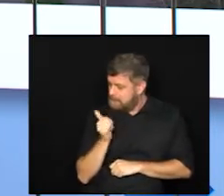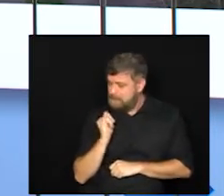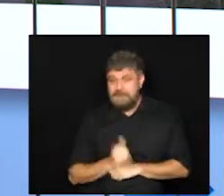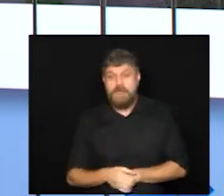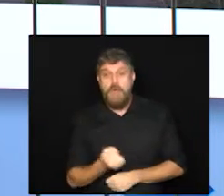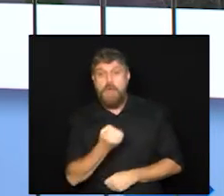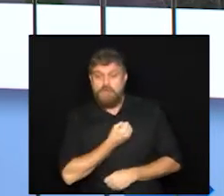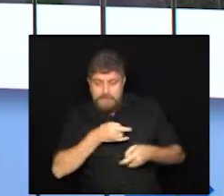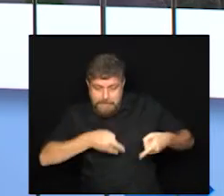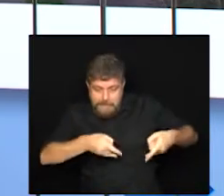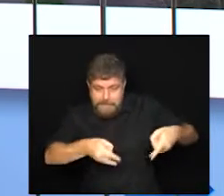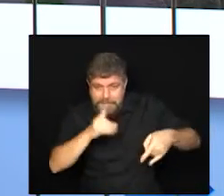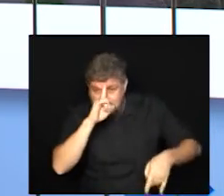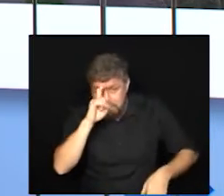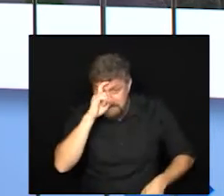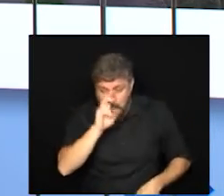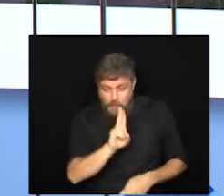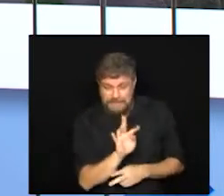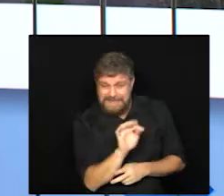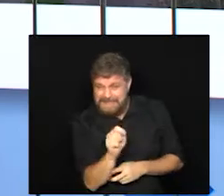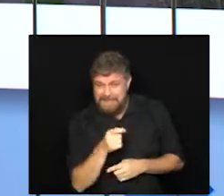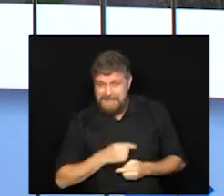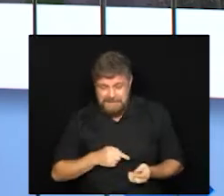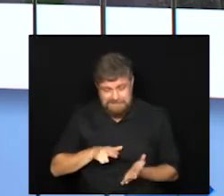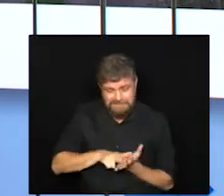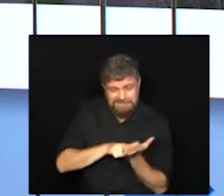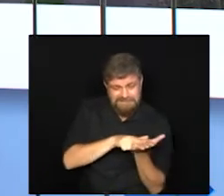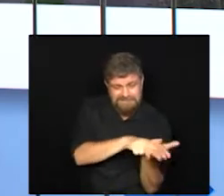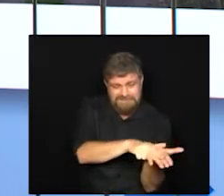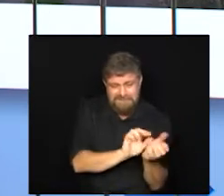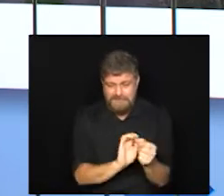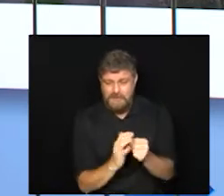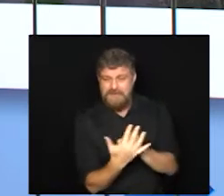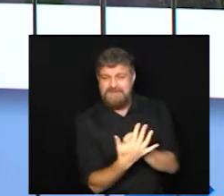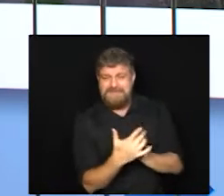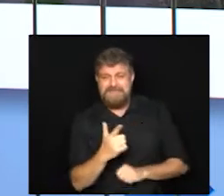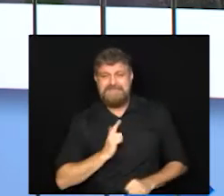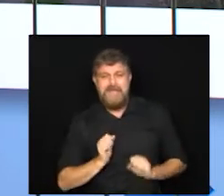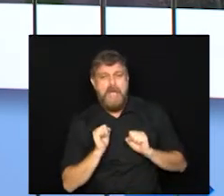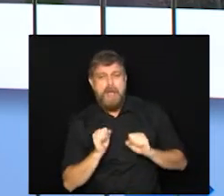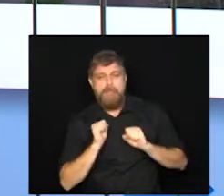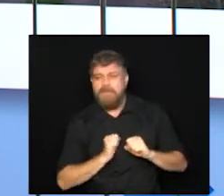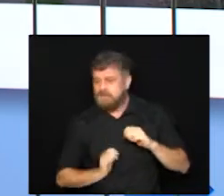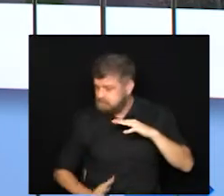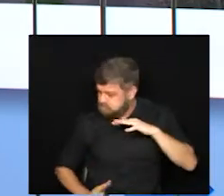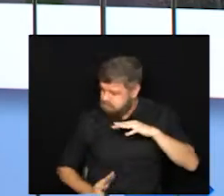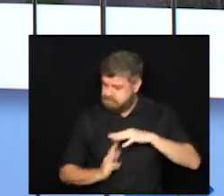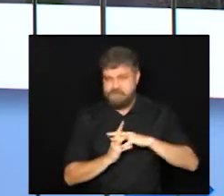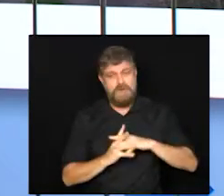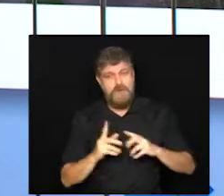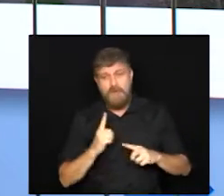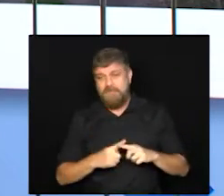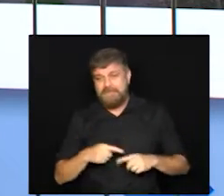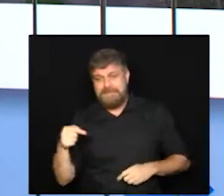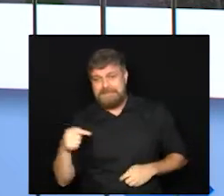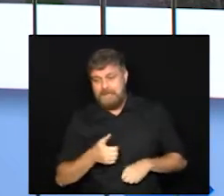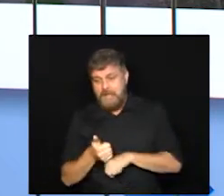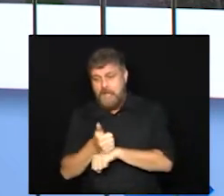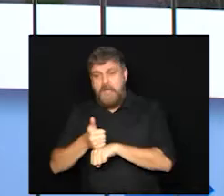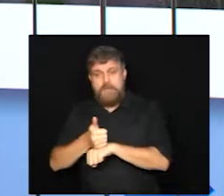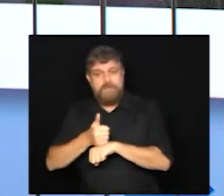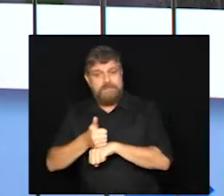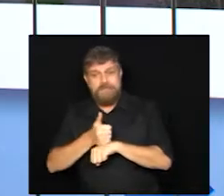leitos de UTI no SUS municipal para internação de pacientes da Covid-19 pode se esgotar por falta de equipes